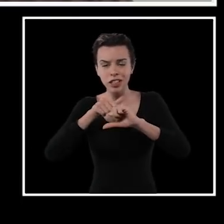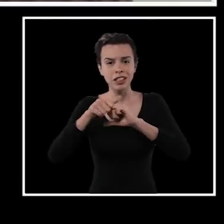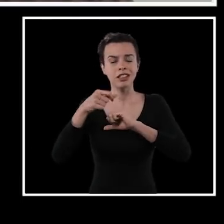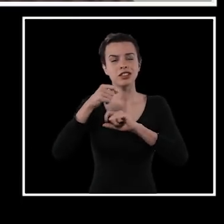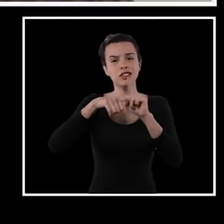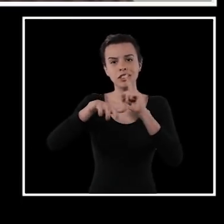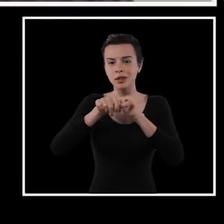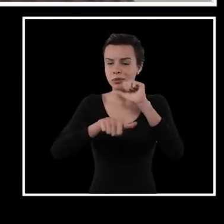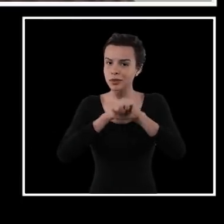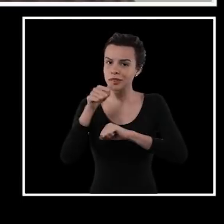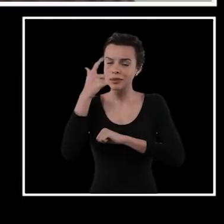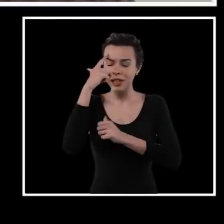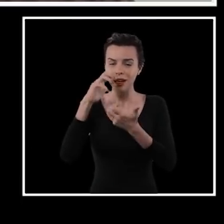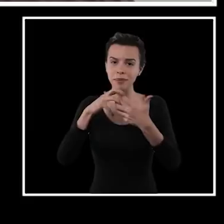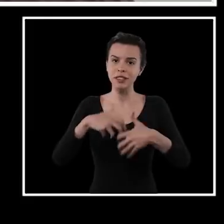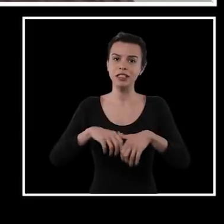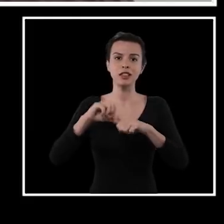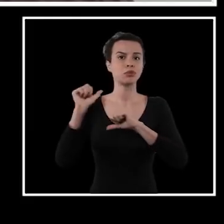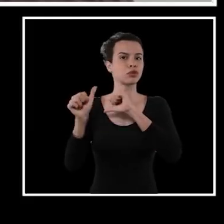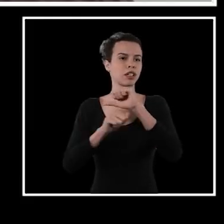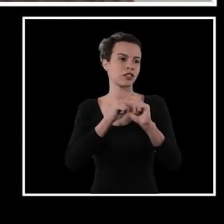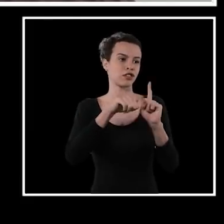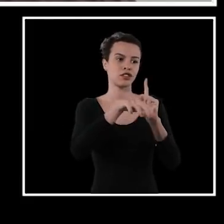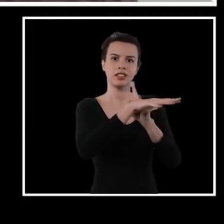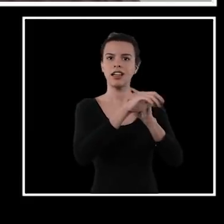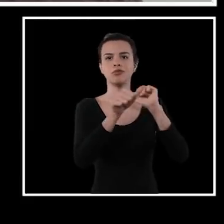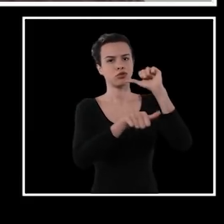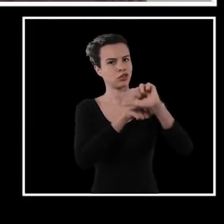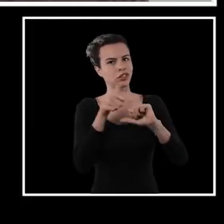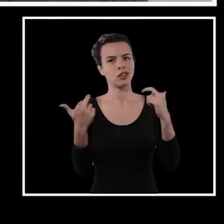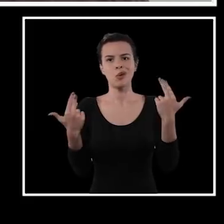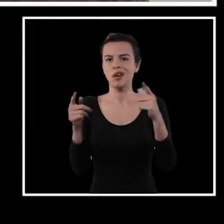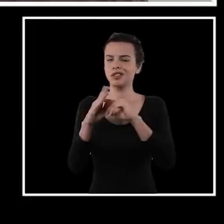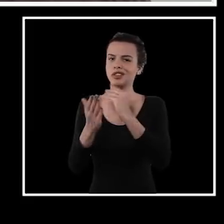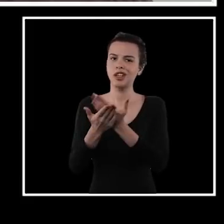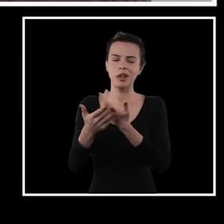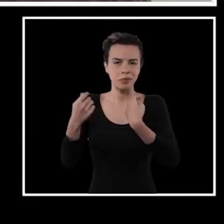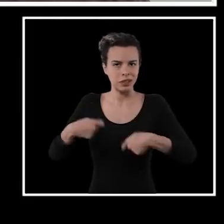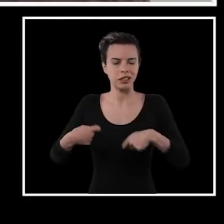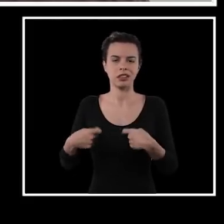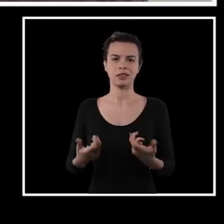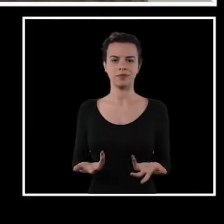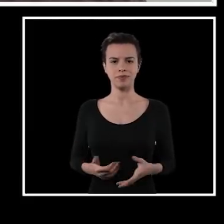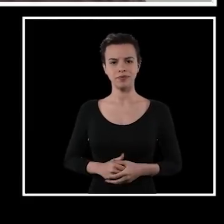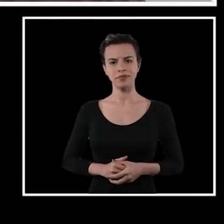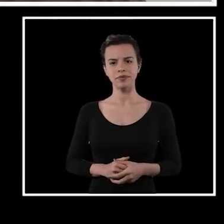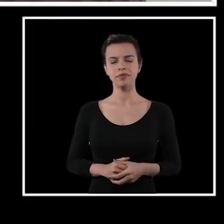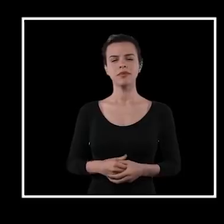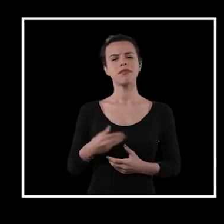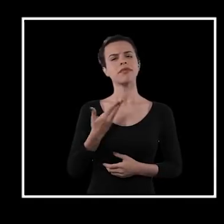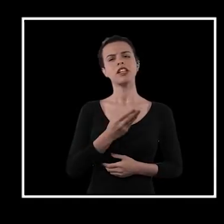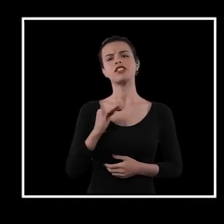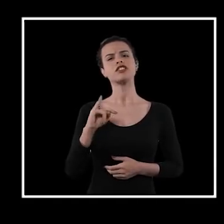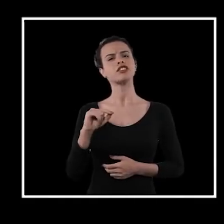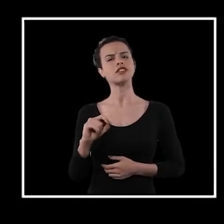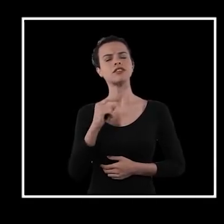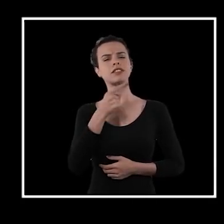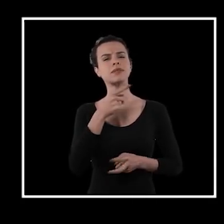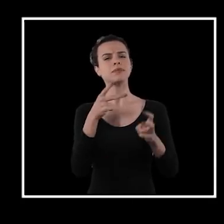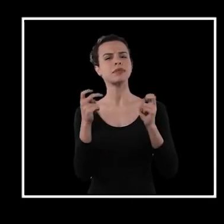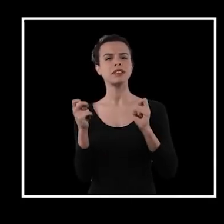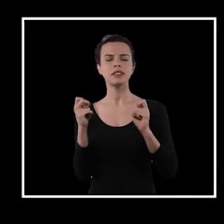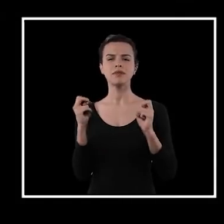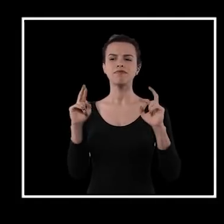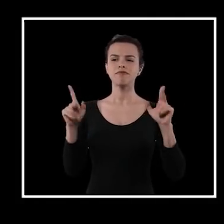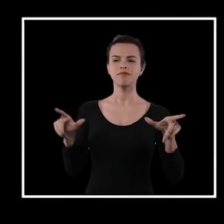pensa em mudança social, é repensar necessariamente a sociedade como um todo. A gente não repensa a sociedade como um todo, mas como a gente repensar a escola. E você, Tiago, como que